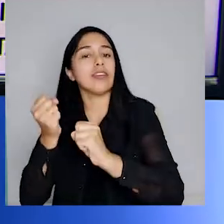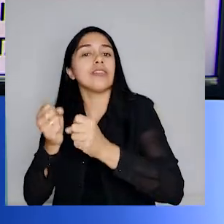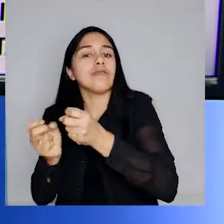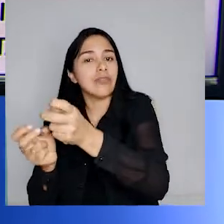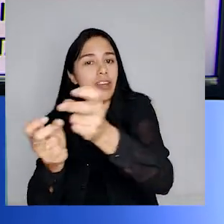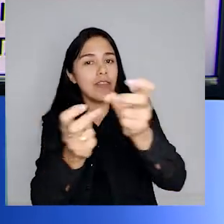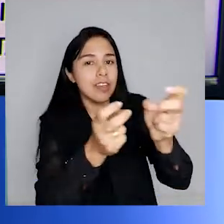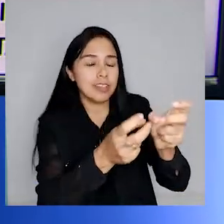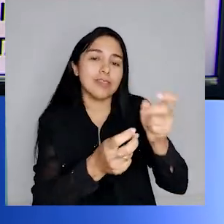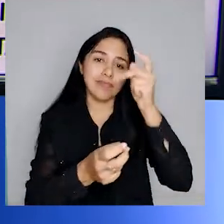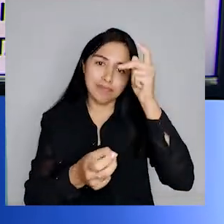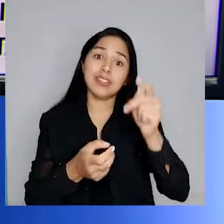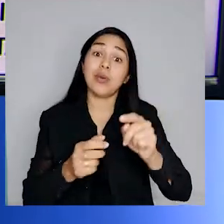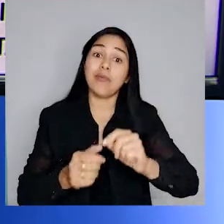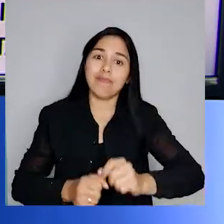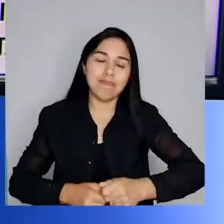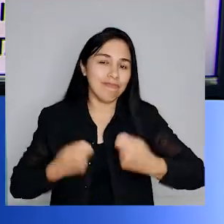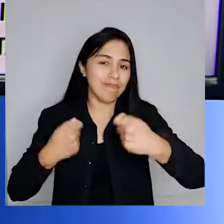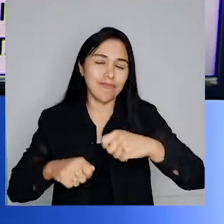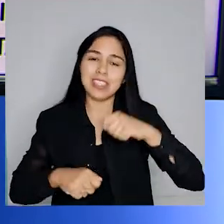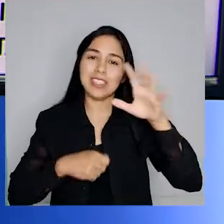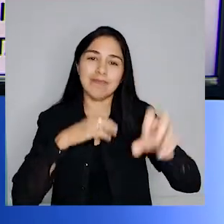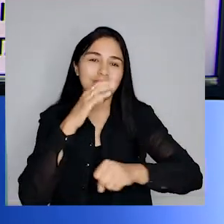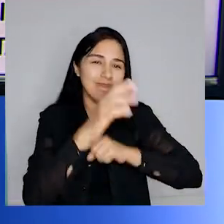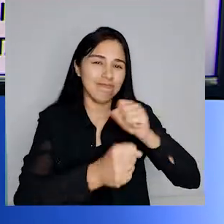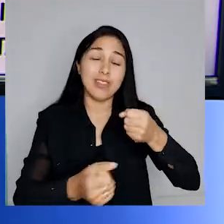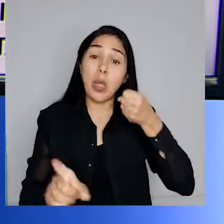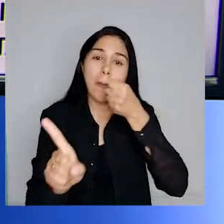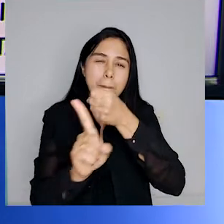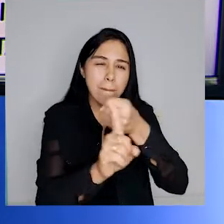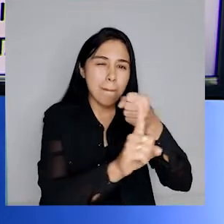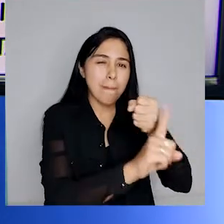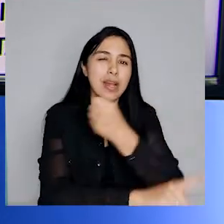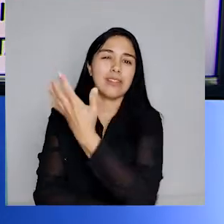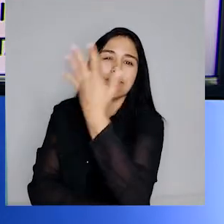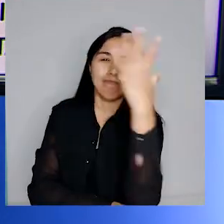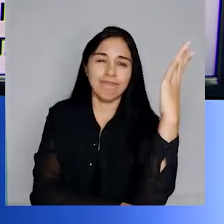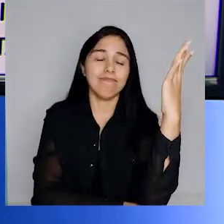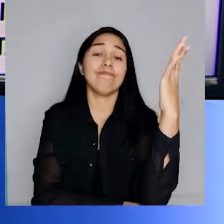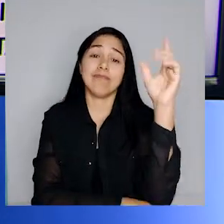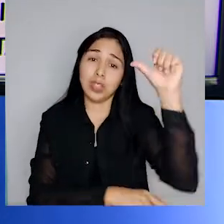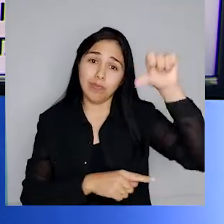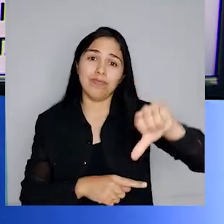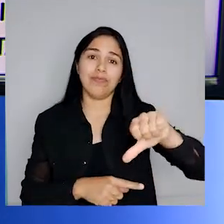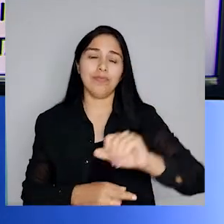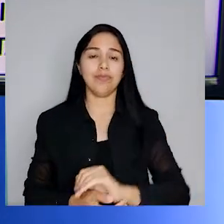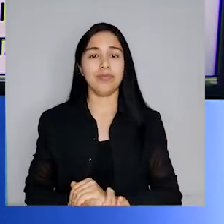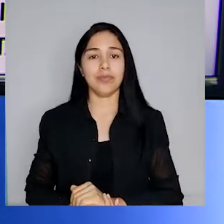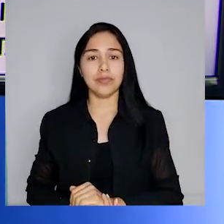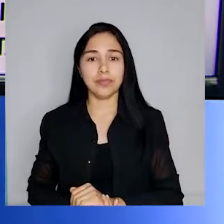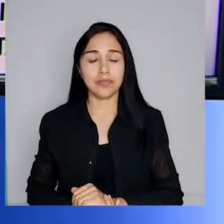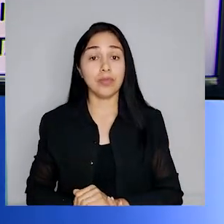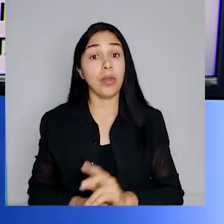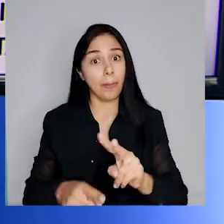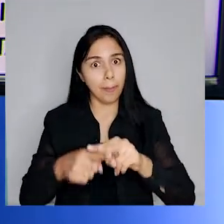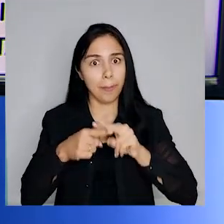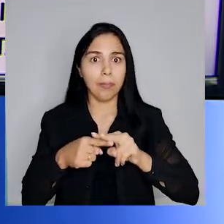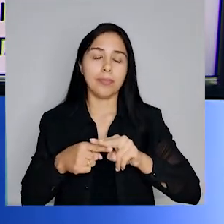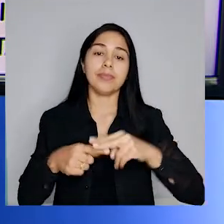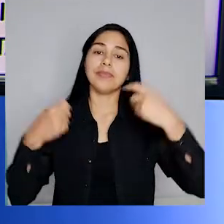consumo, mais matéria-prima, mais impactos ambientais negativos são causados. Por isso,